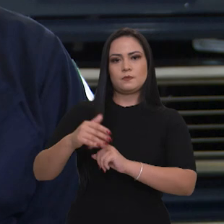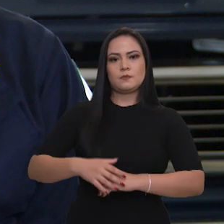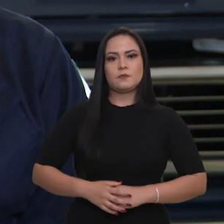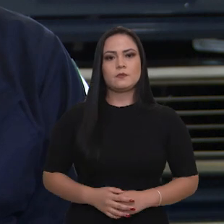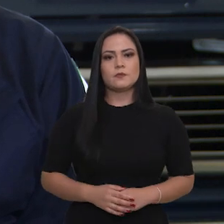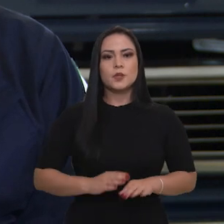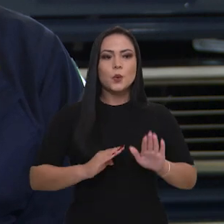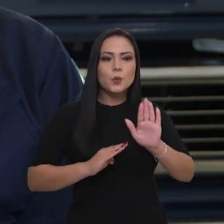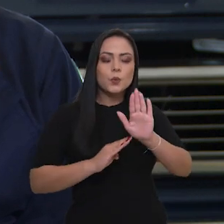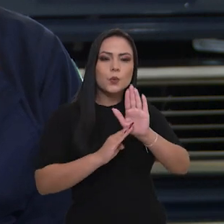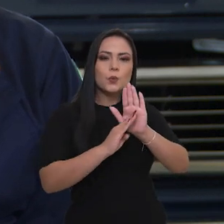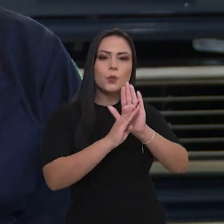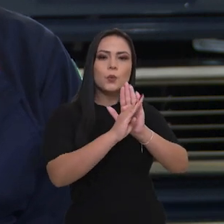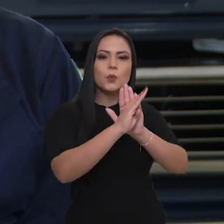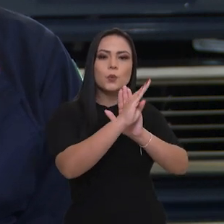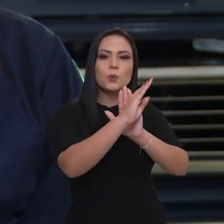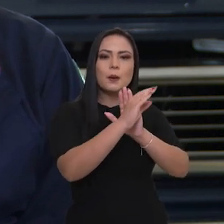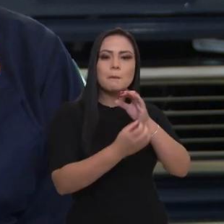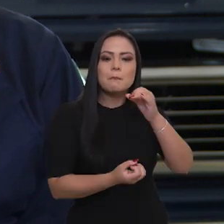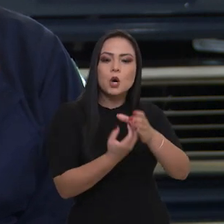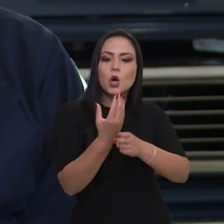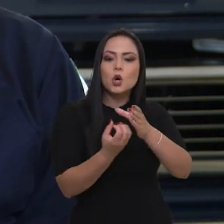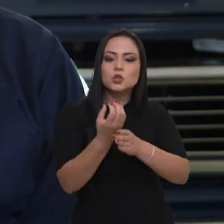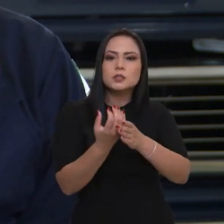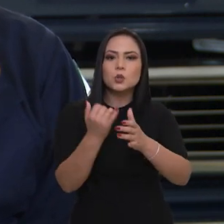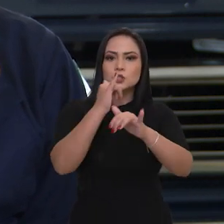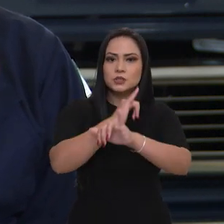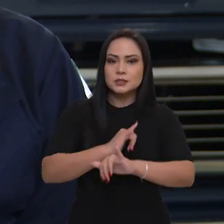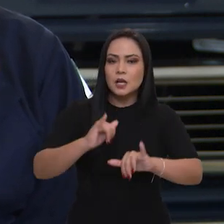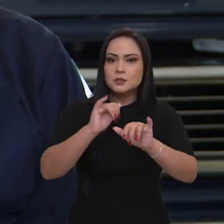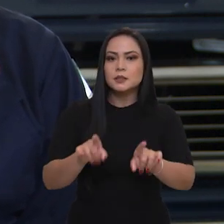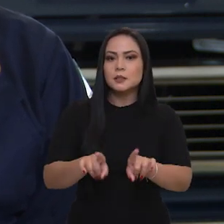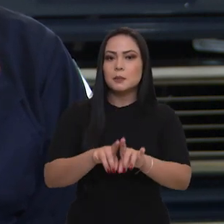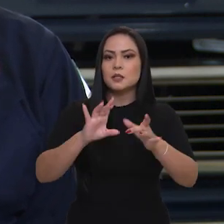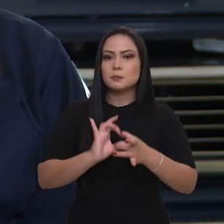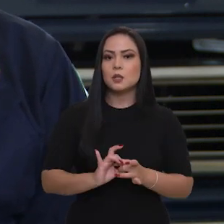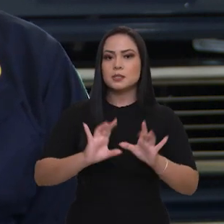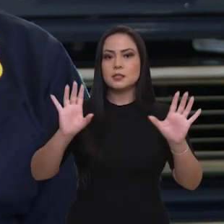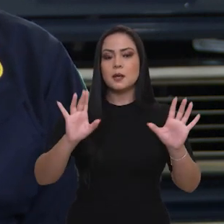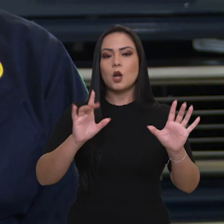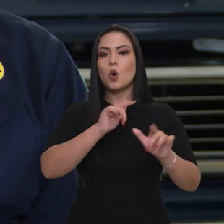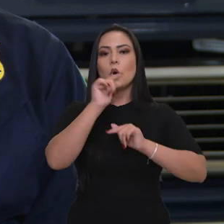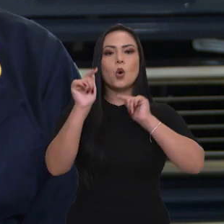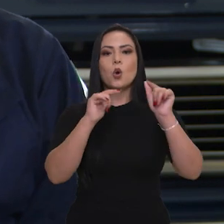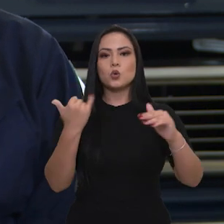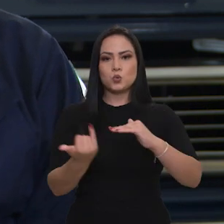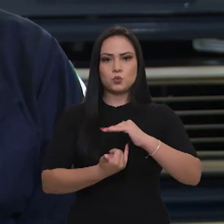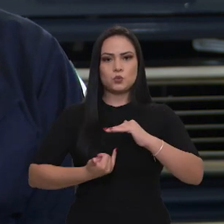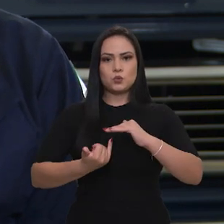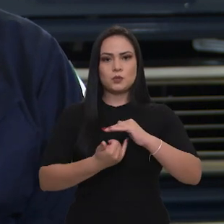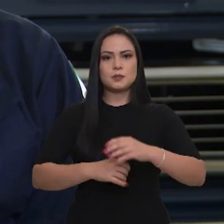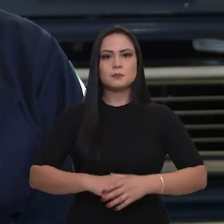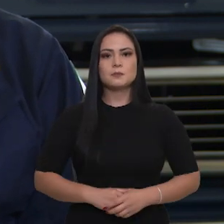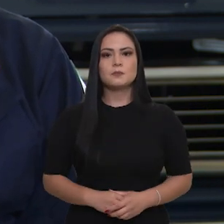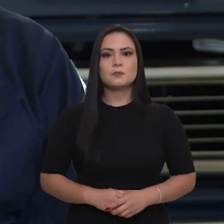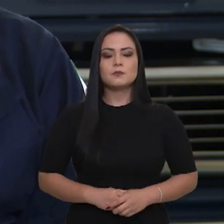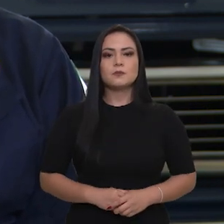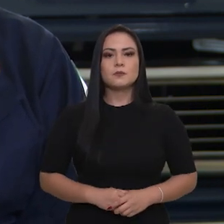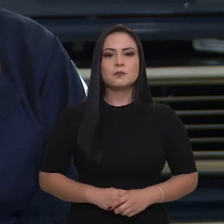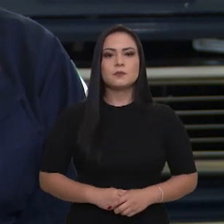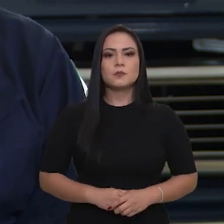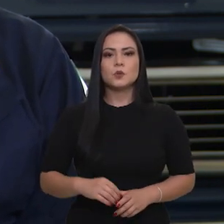tecnologias. Crescemos na produção de dados, que, inclusive, disponibilizamos para outras instituições.